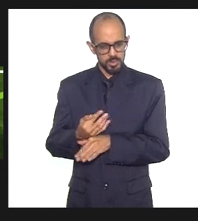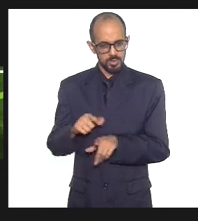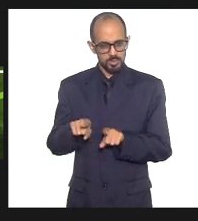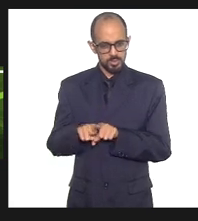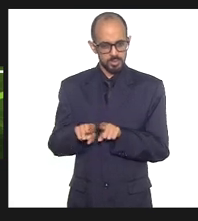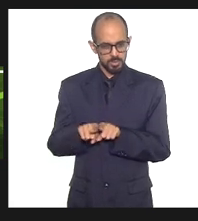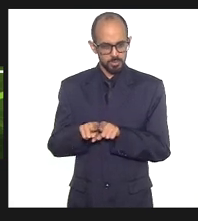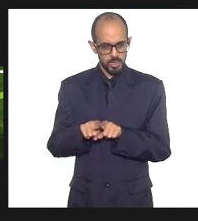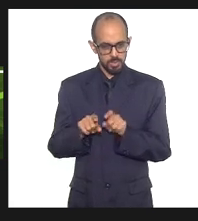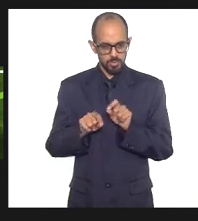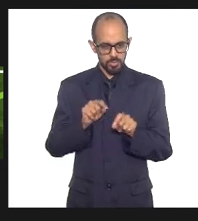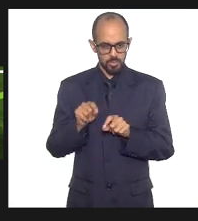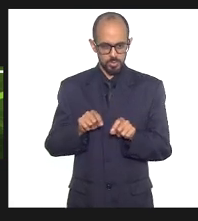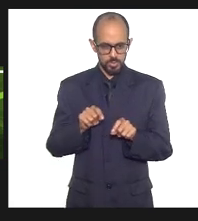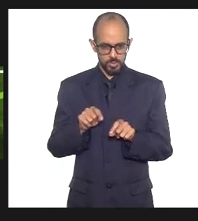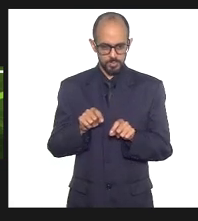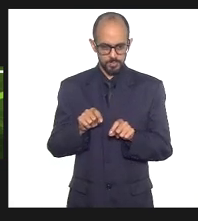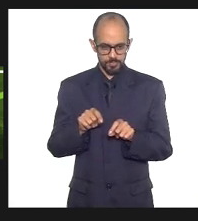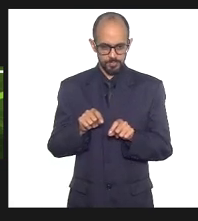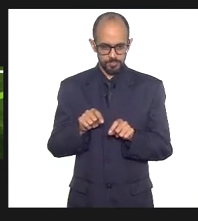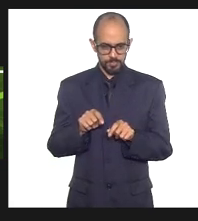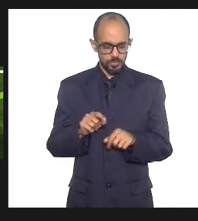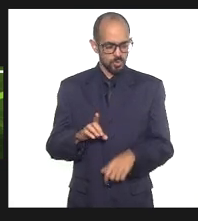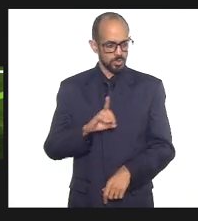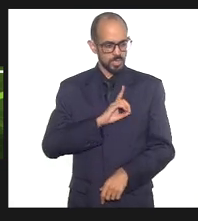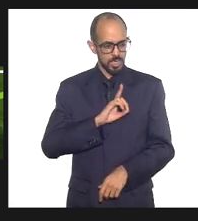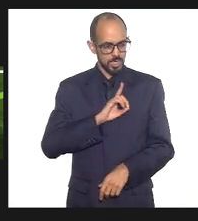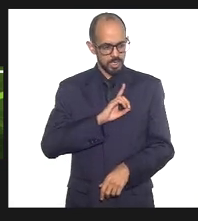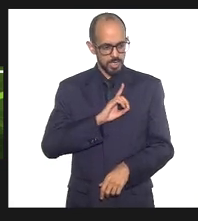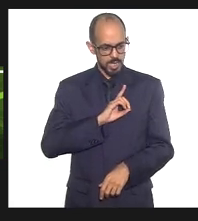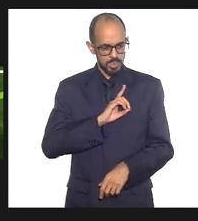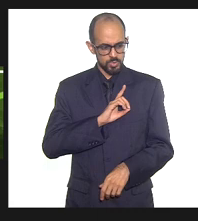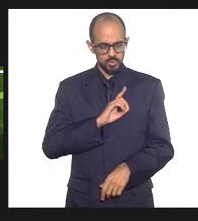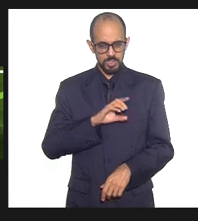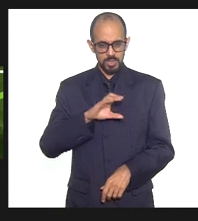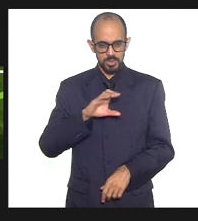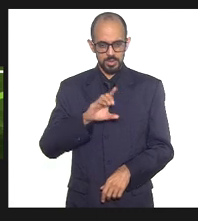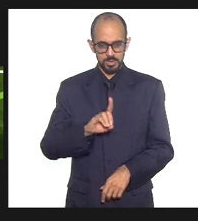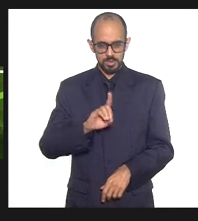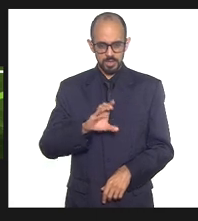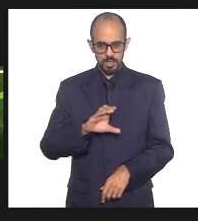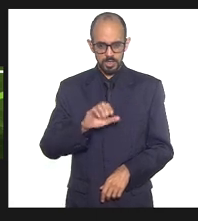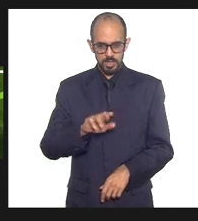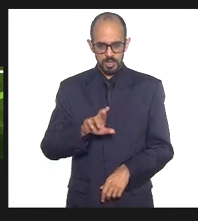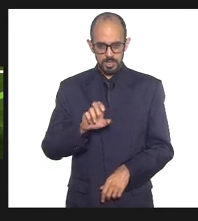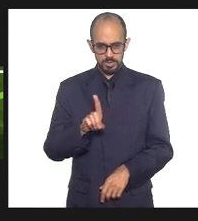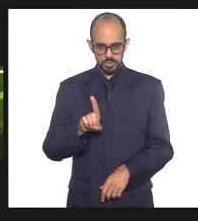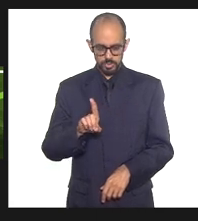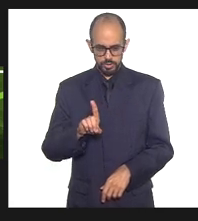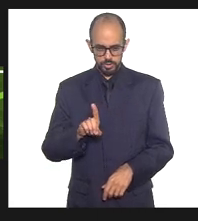com delegados e delegadas da Decrade cobrando isso.